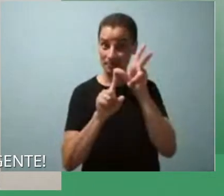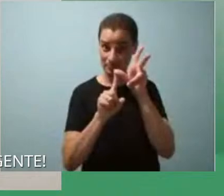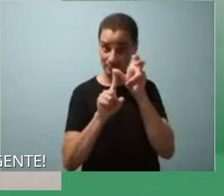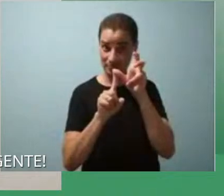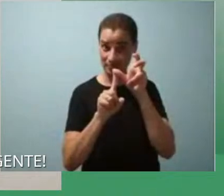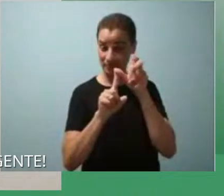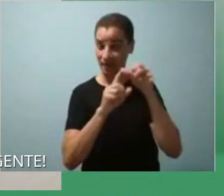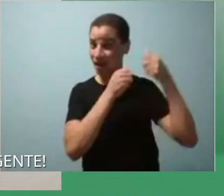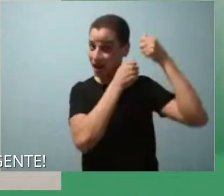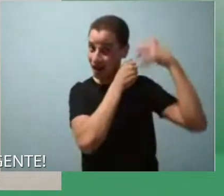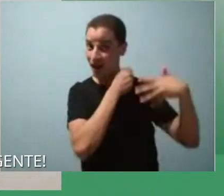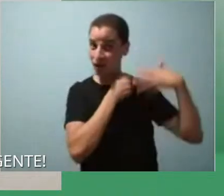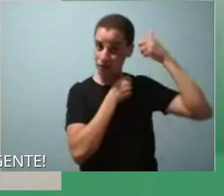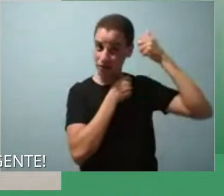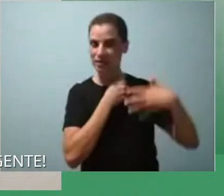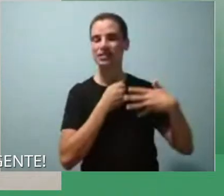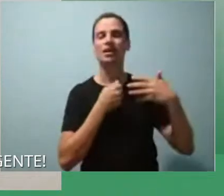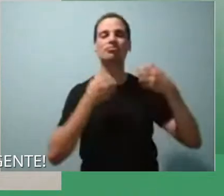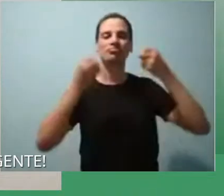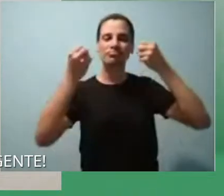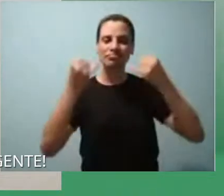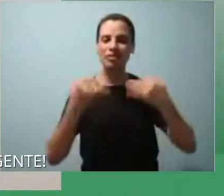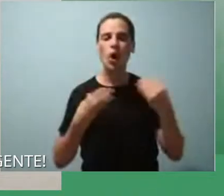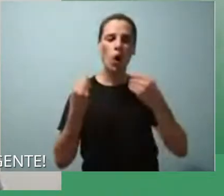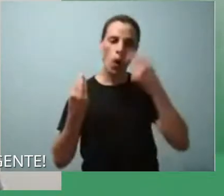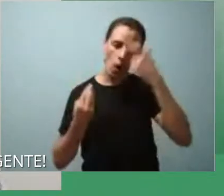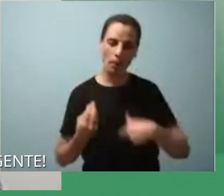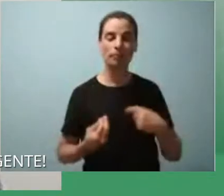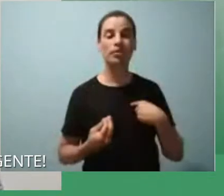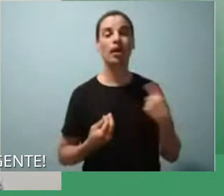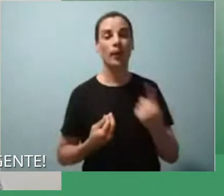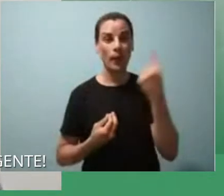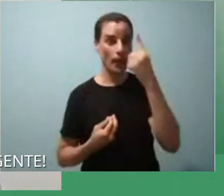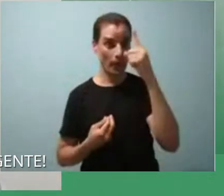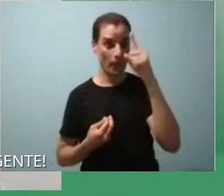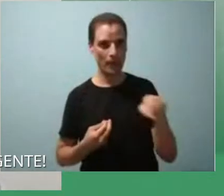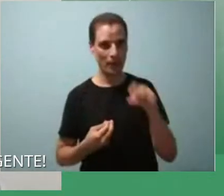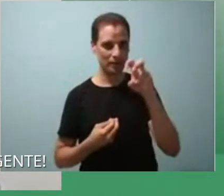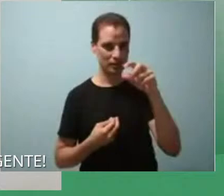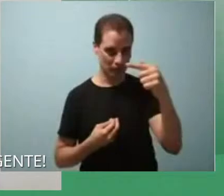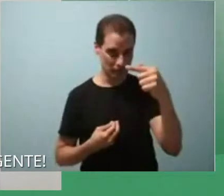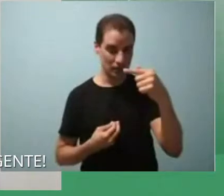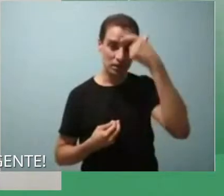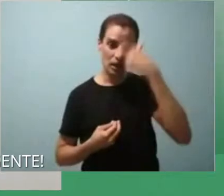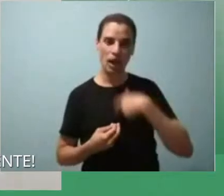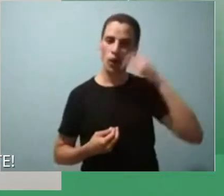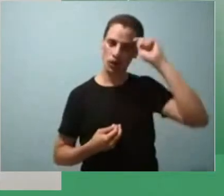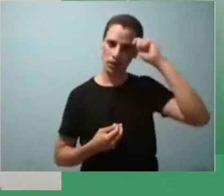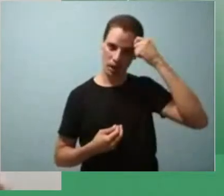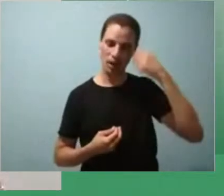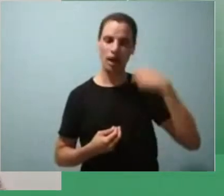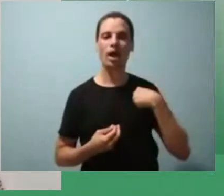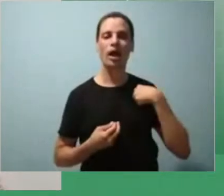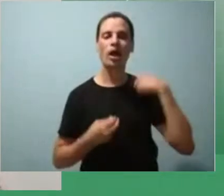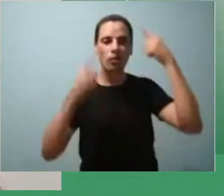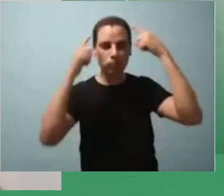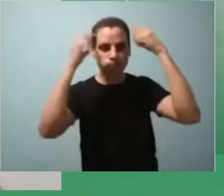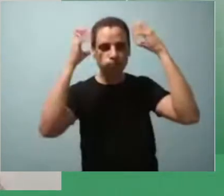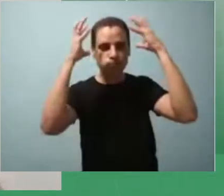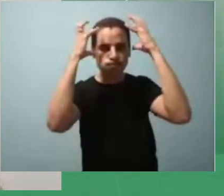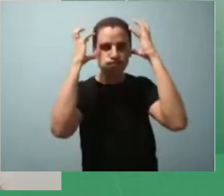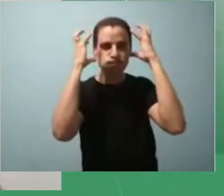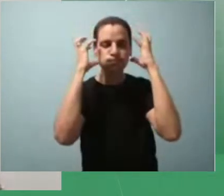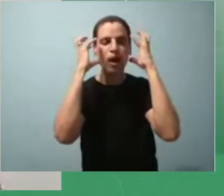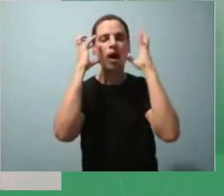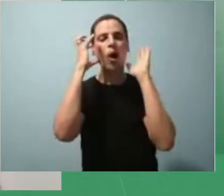audiodescrição eu tenho 1,57 sou negra tenho um cabelo crespo curto estou